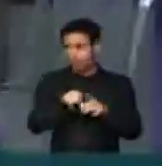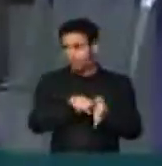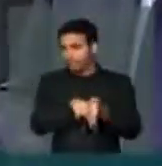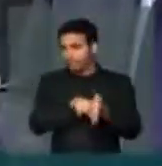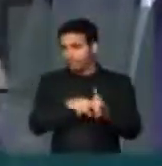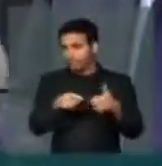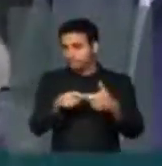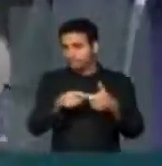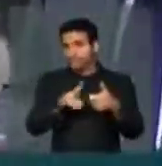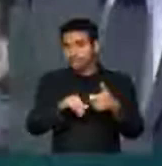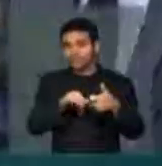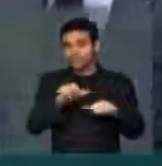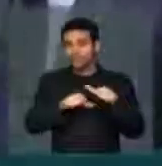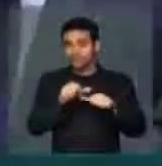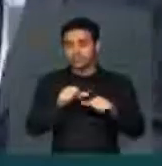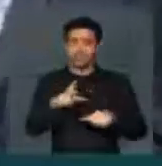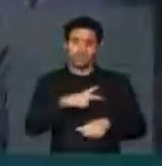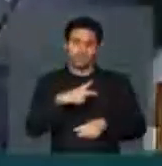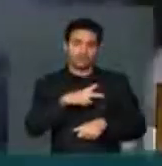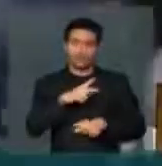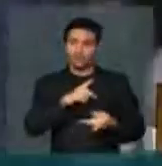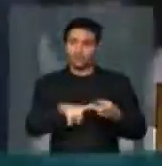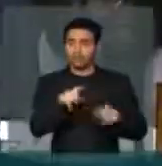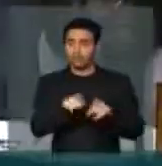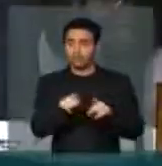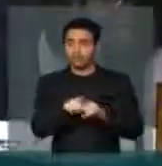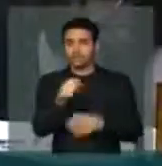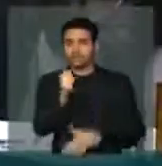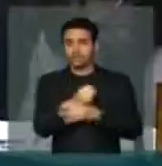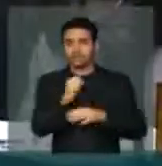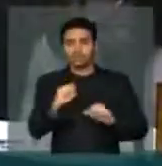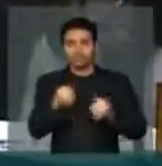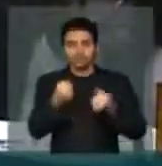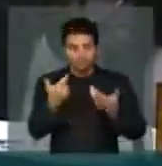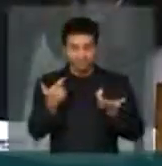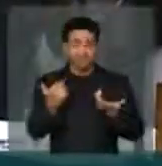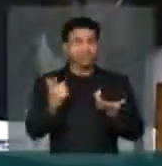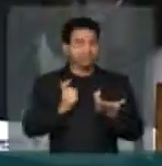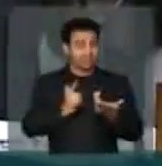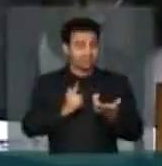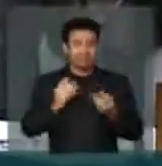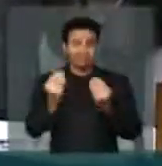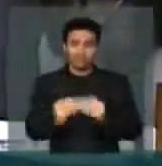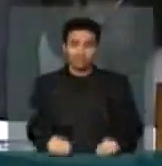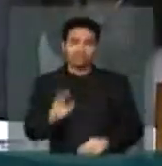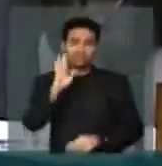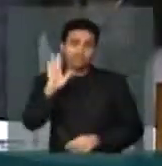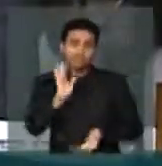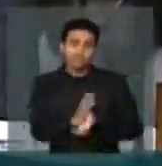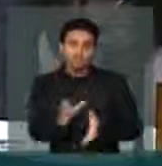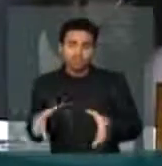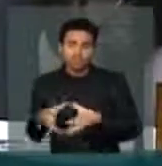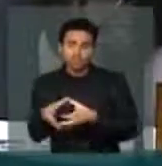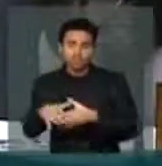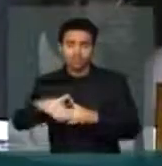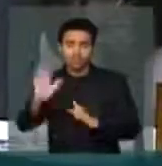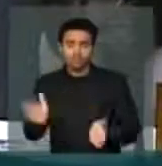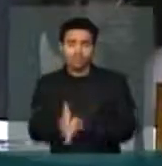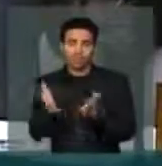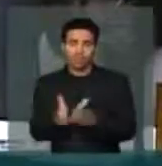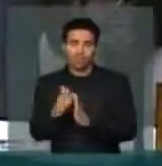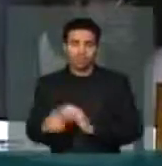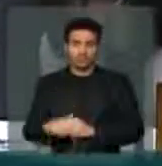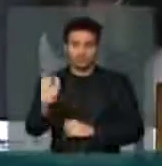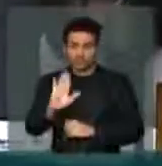privatizadas, o seguro-defesa e assim por diante, que ataca exatamente os setores mais vulneráveis da população,